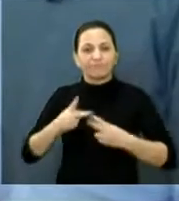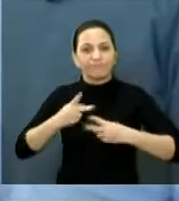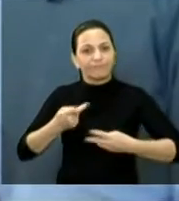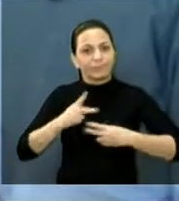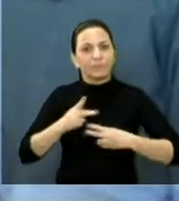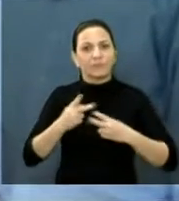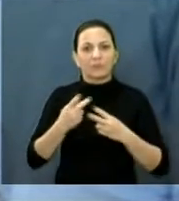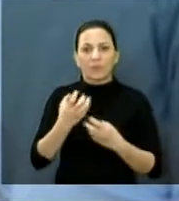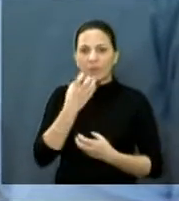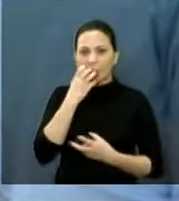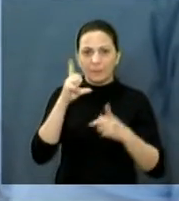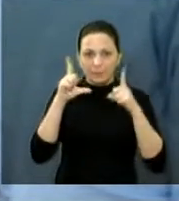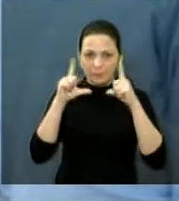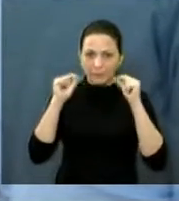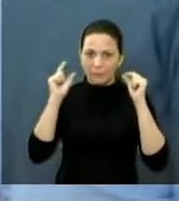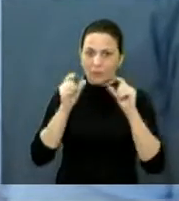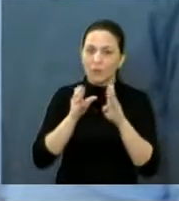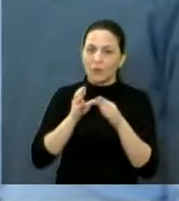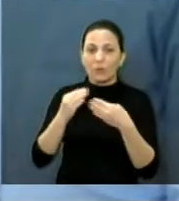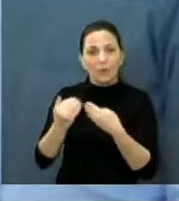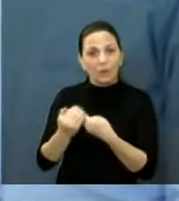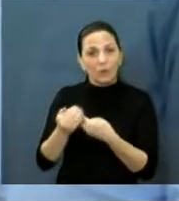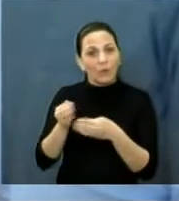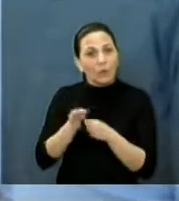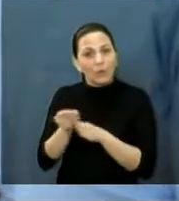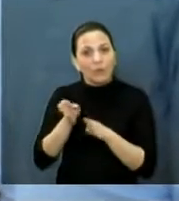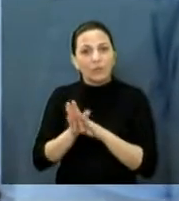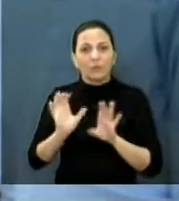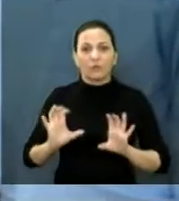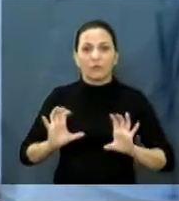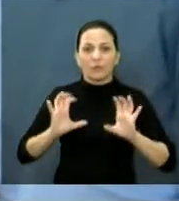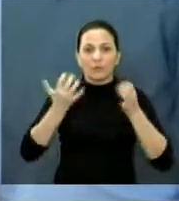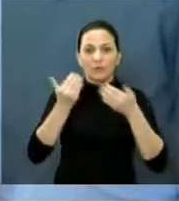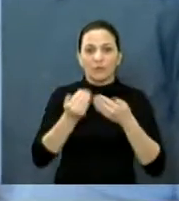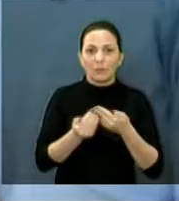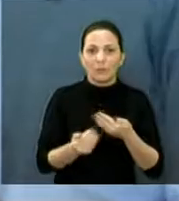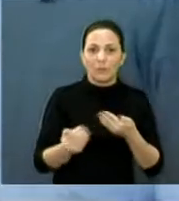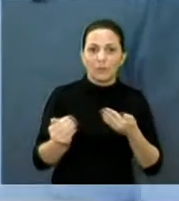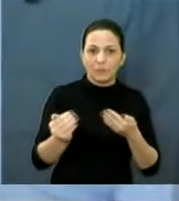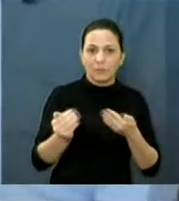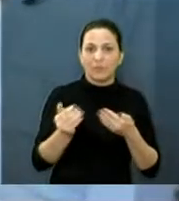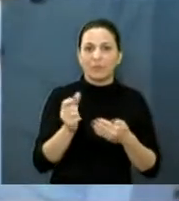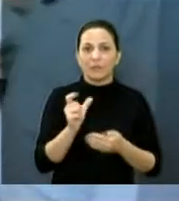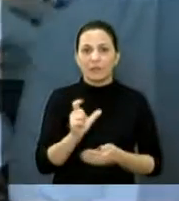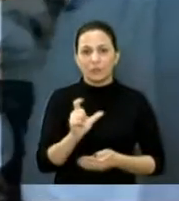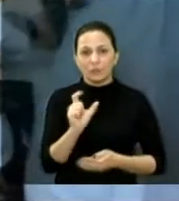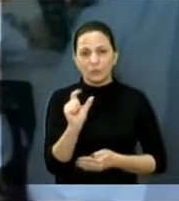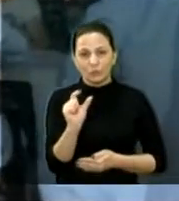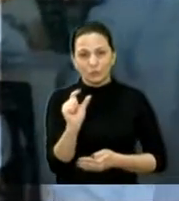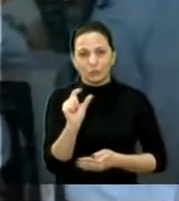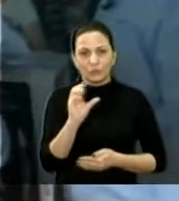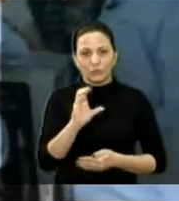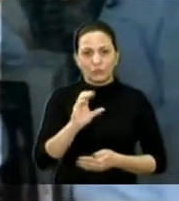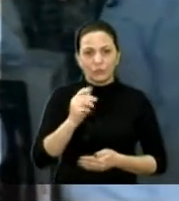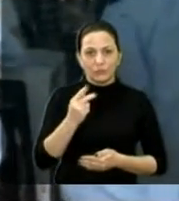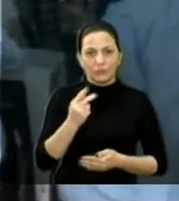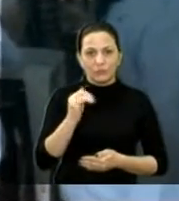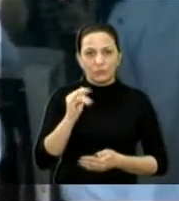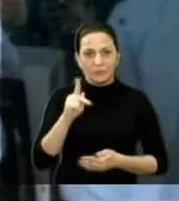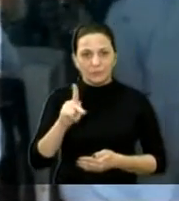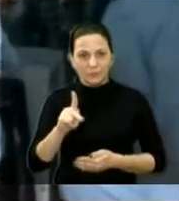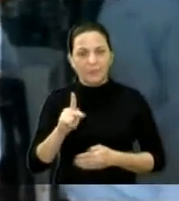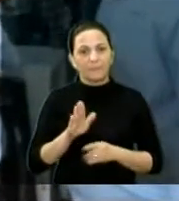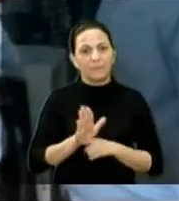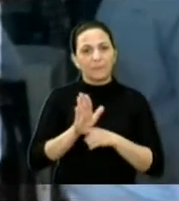orientações, né? Nesse evento, nós estamos começando a distribuir um vale-chip, que a nossa intenção é ajudar